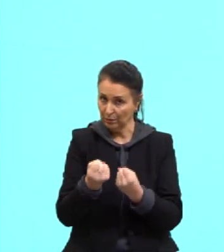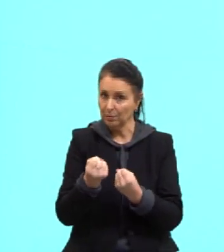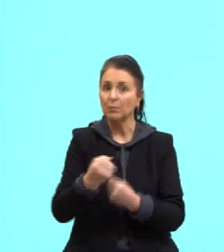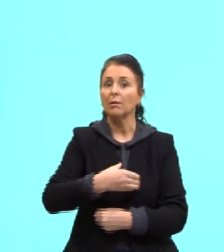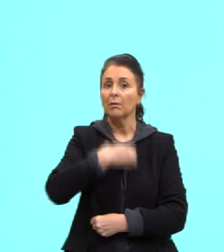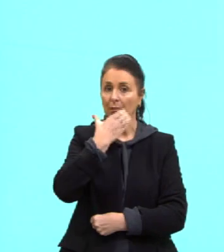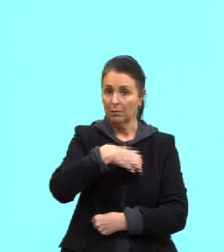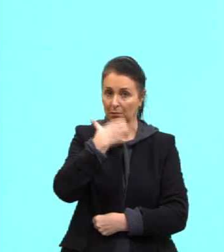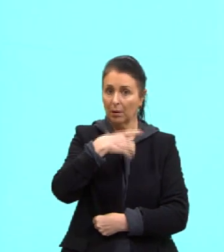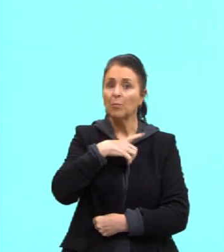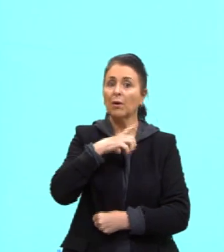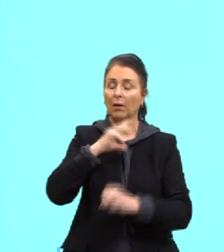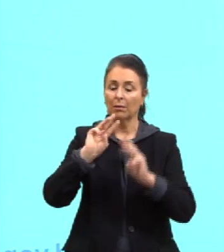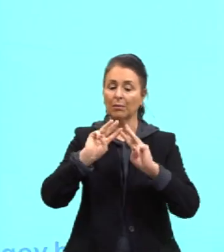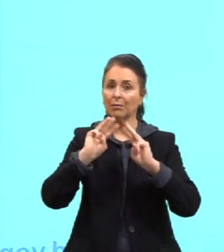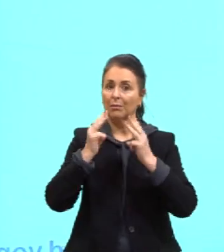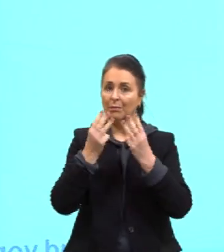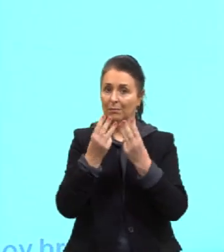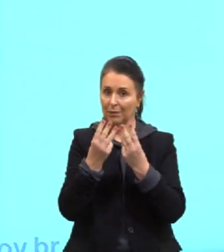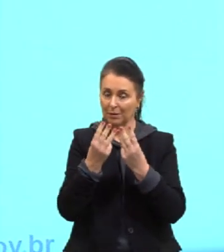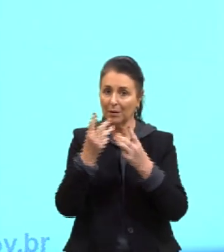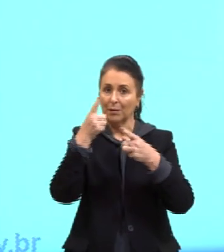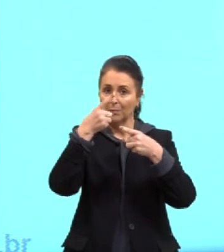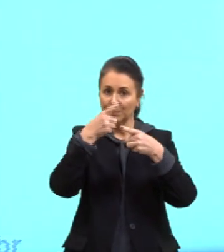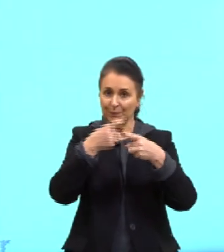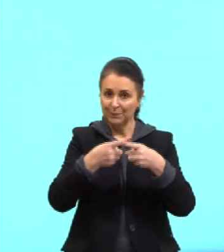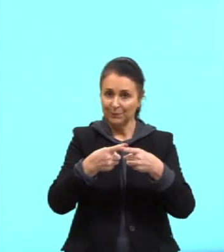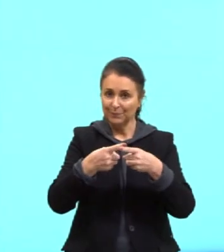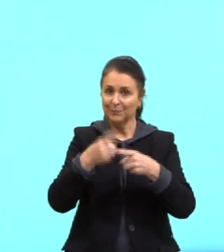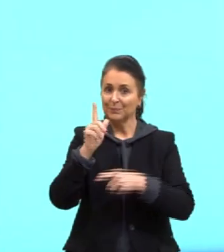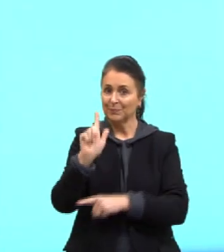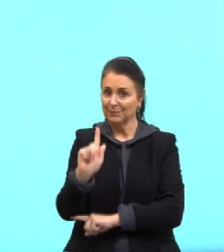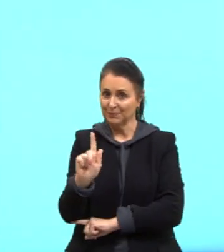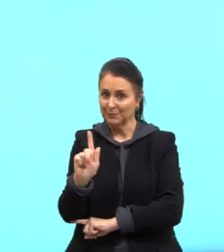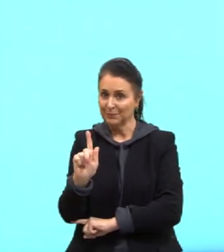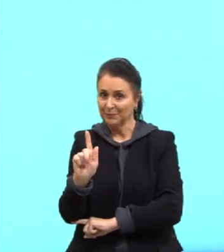massa. Força peso é massa multiplicado pelo G. Aqui.